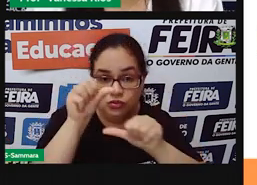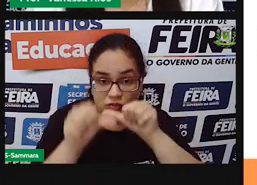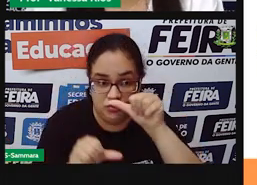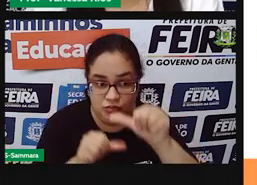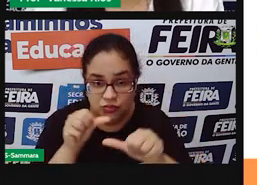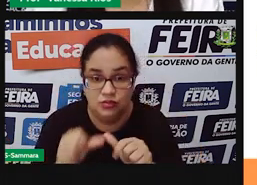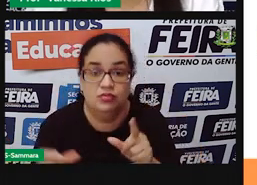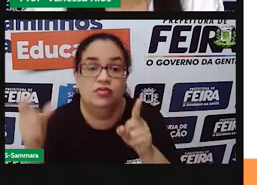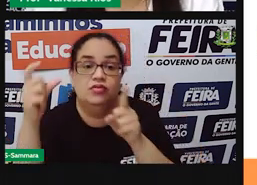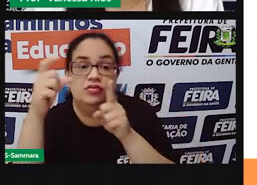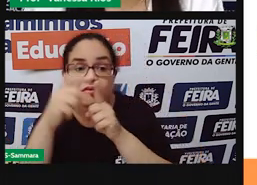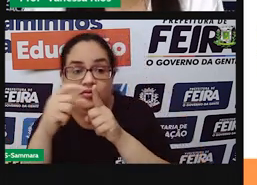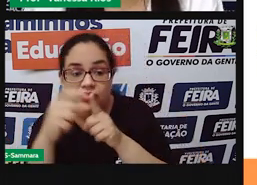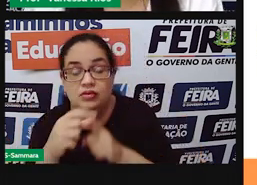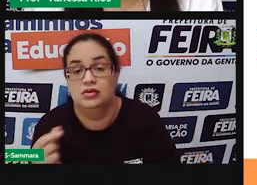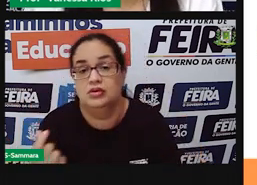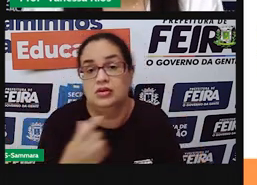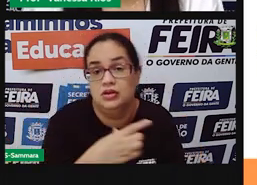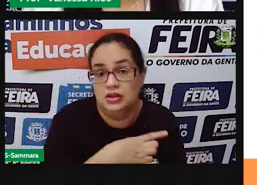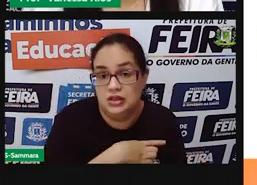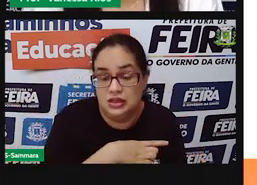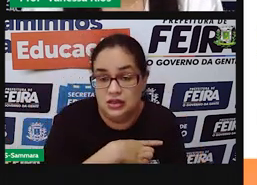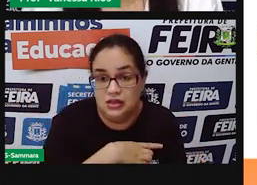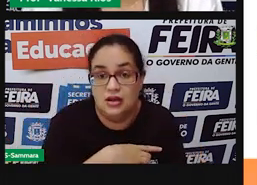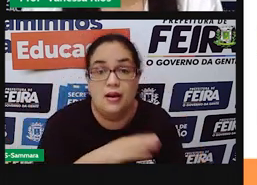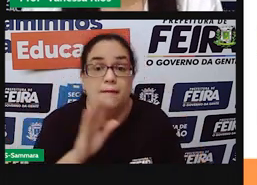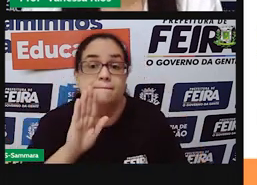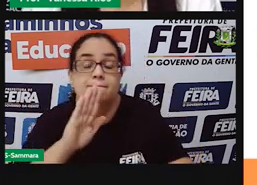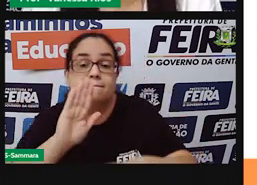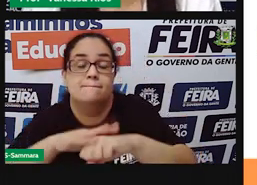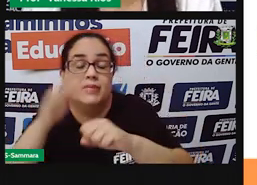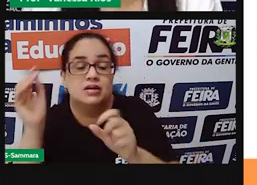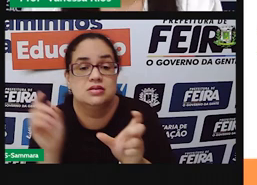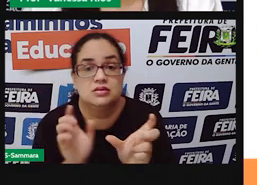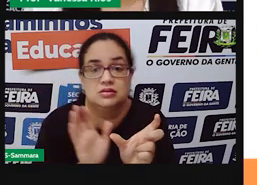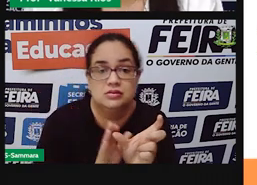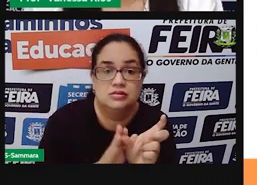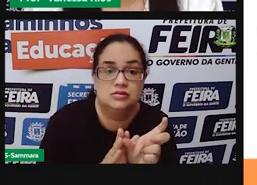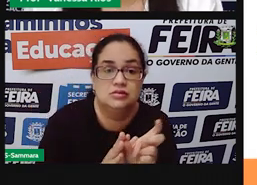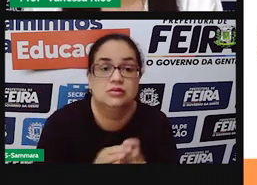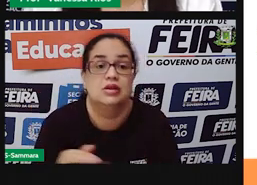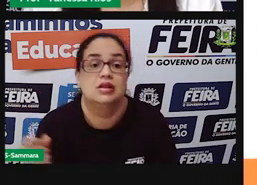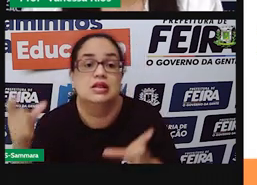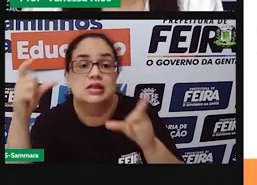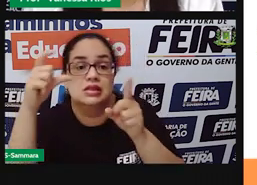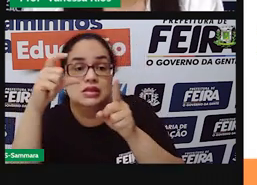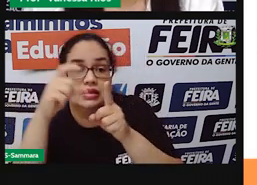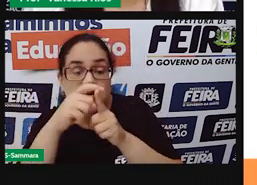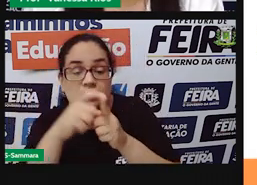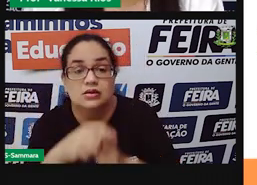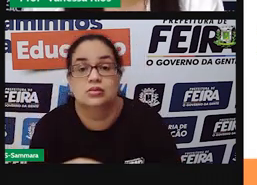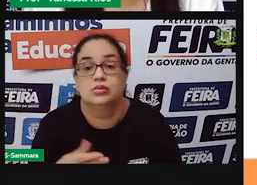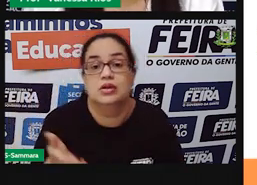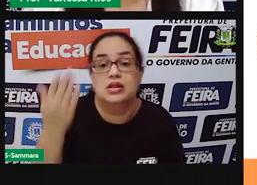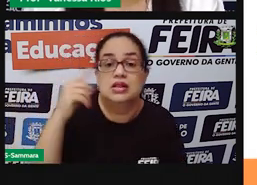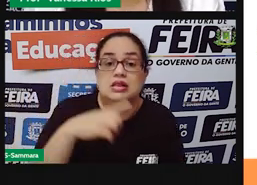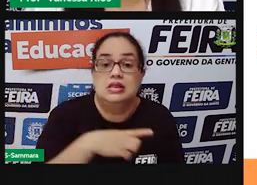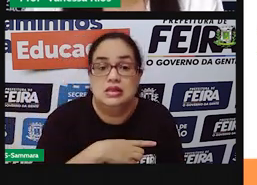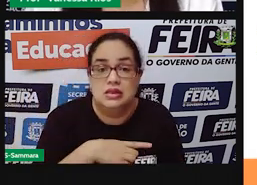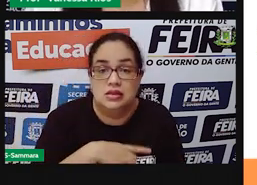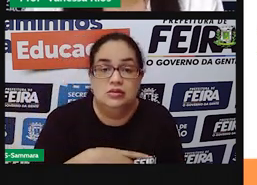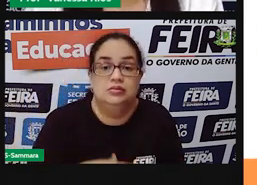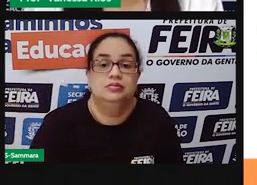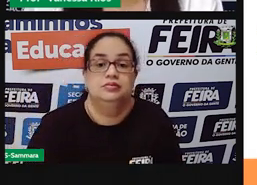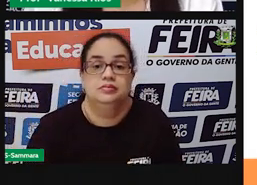que o verbo ou a palavra pode sofrer. Mas a terminação que vai ser correspondente aí ao tempo, né? E ao